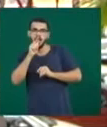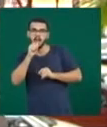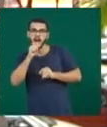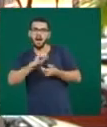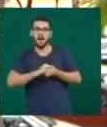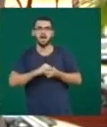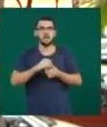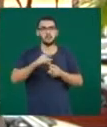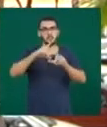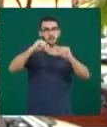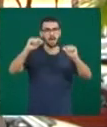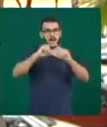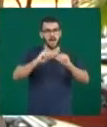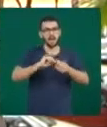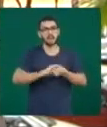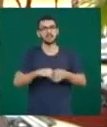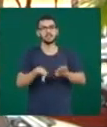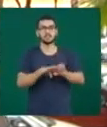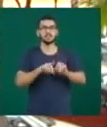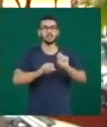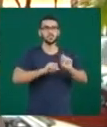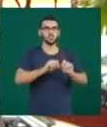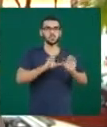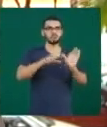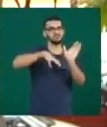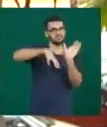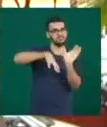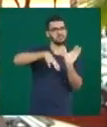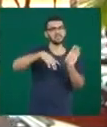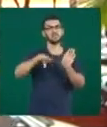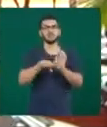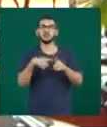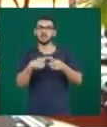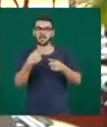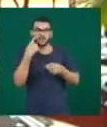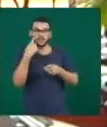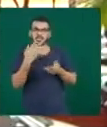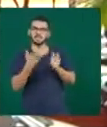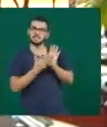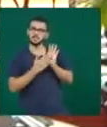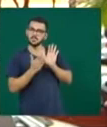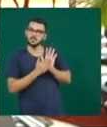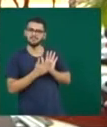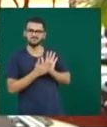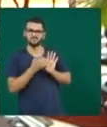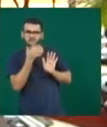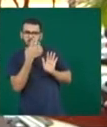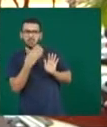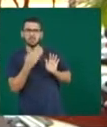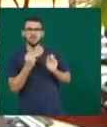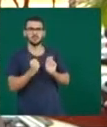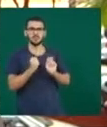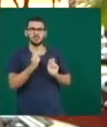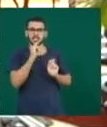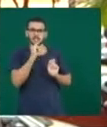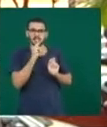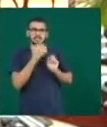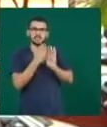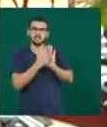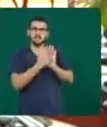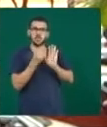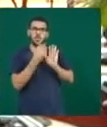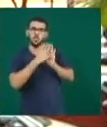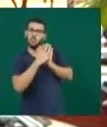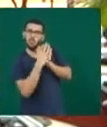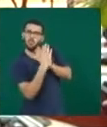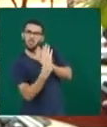saem daqui tenham efetivamente consistência, qualidade e que possam influenciar na construção de um modelo que seja adequado para o